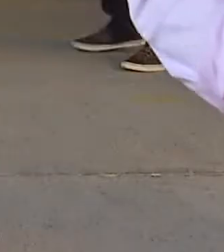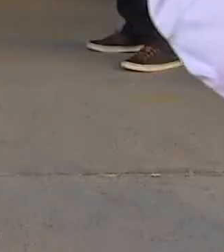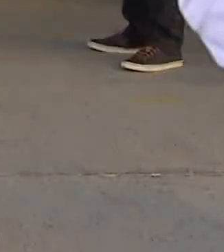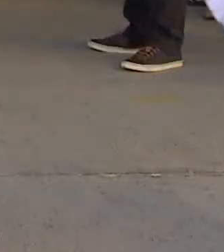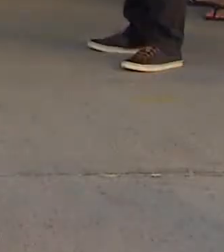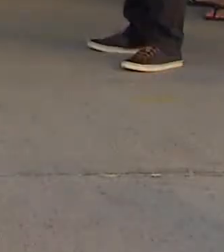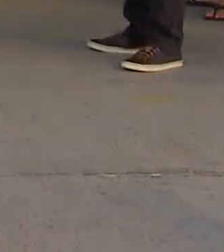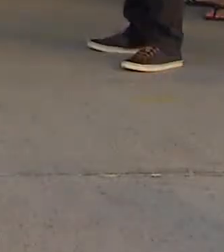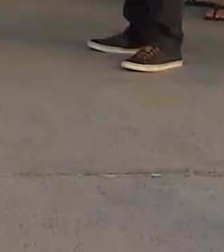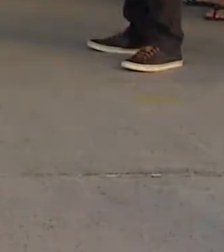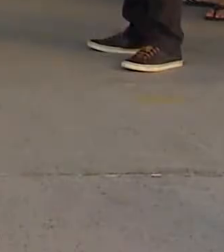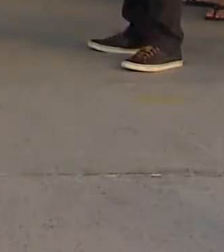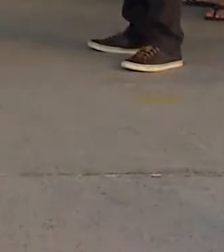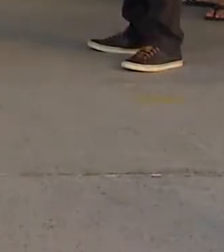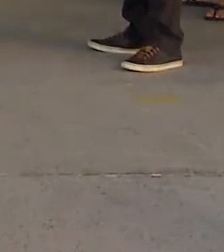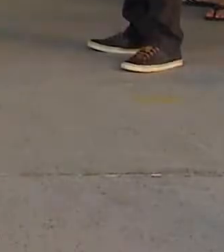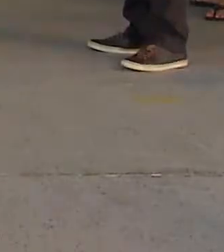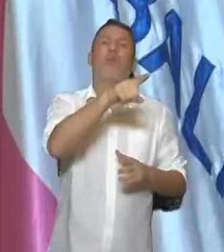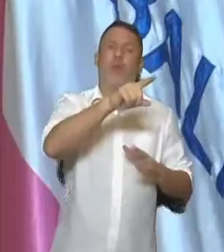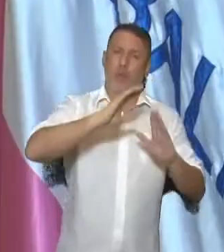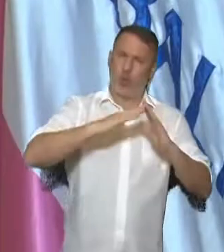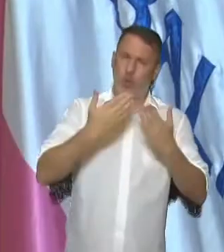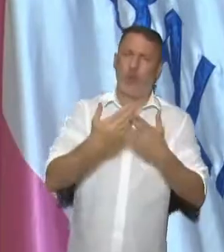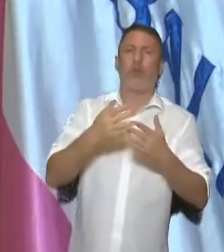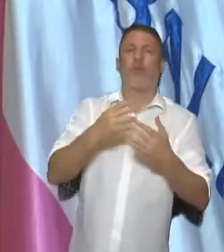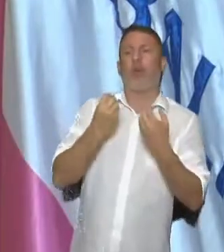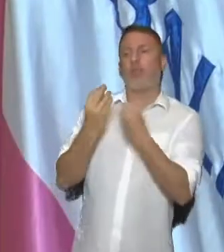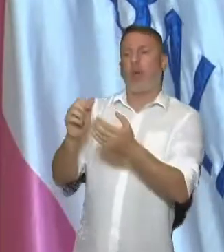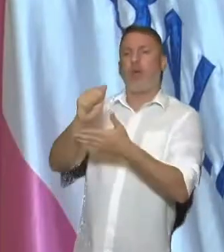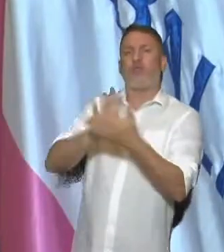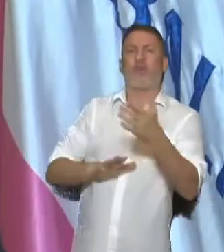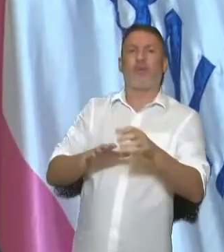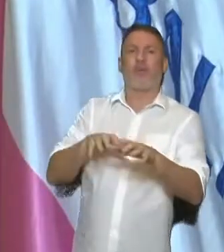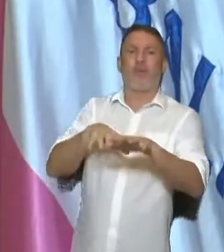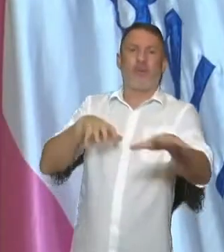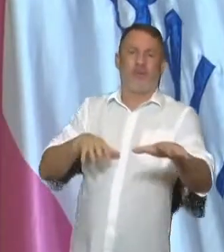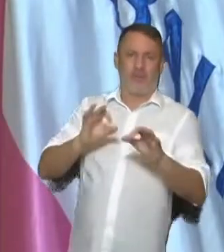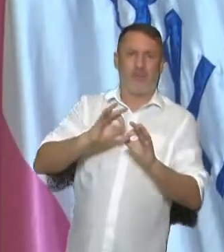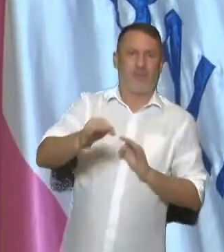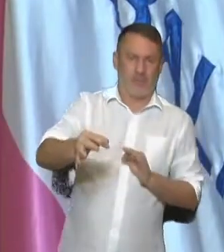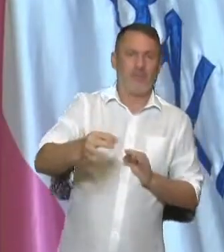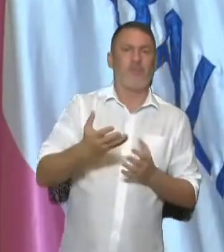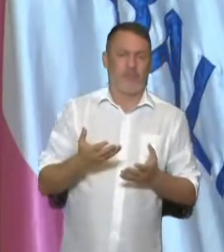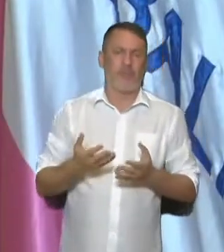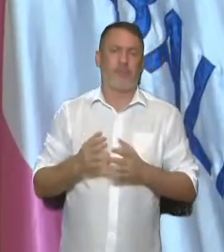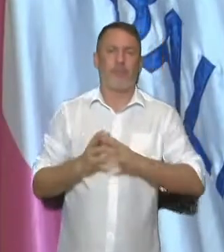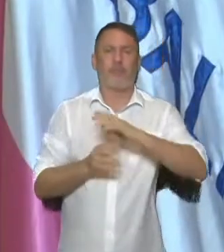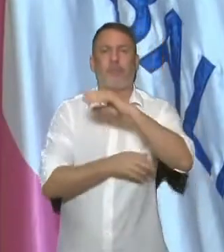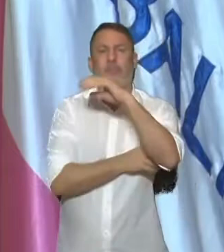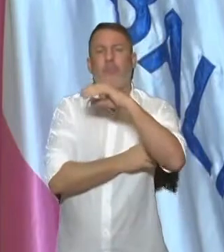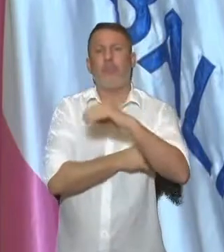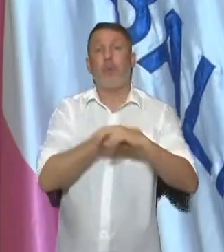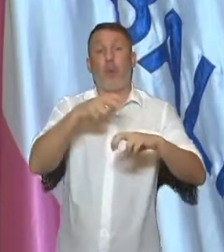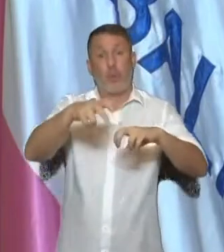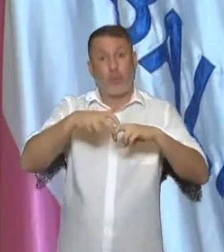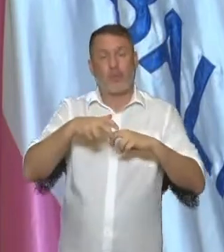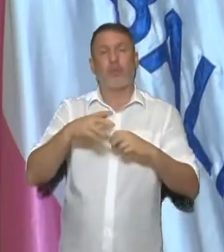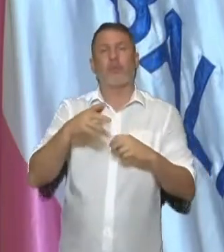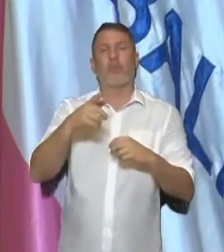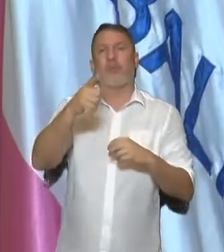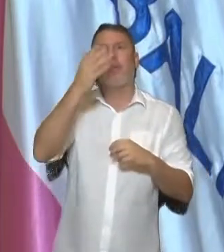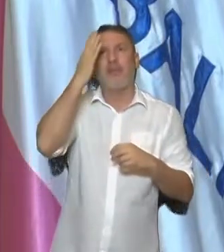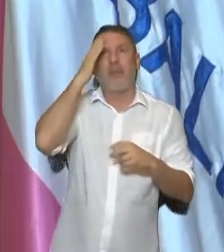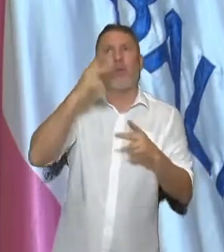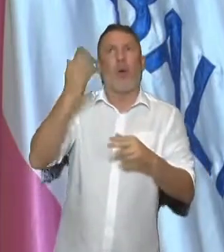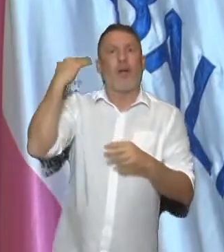para todos os níveis de educação. Educação nesta semana foi autorizado em risco alto,